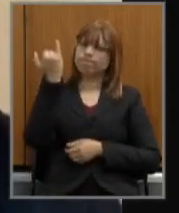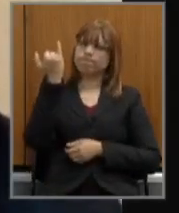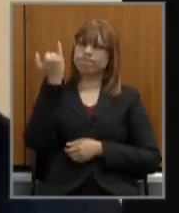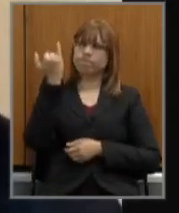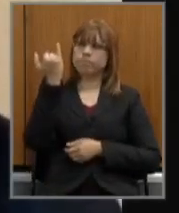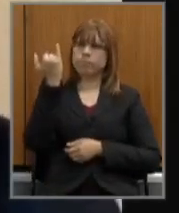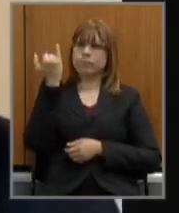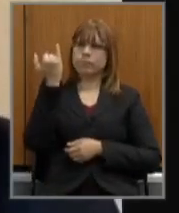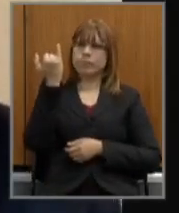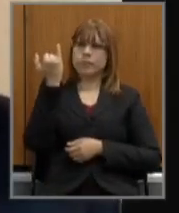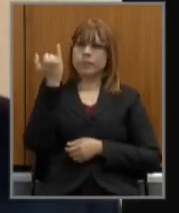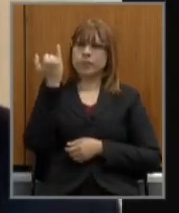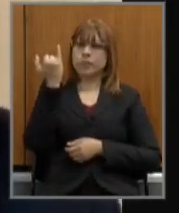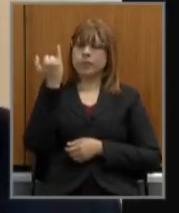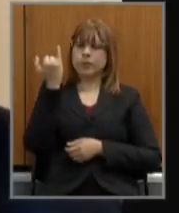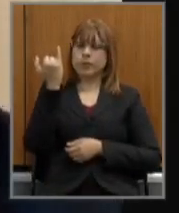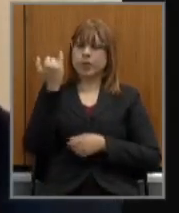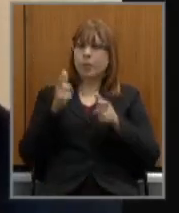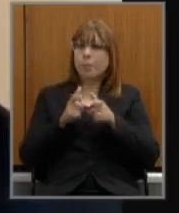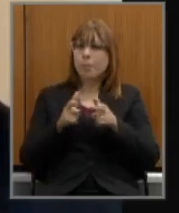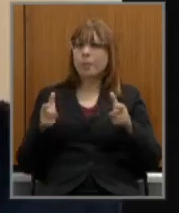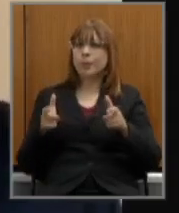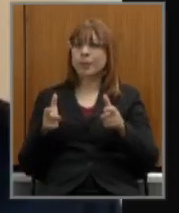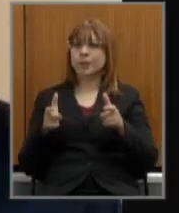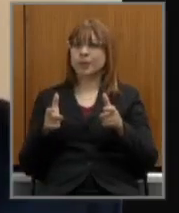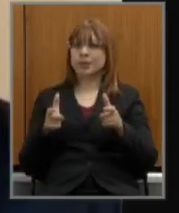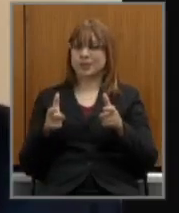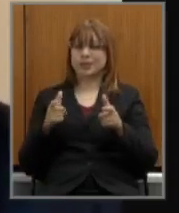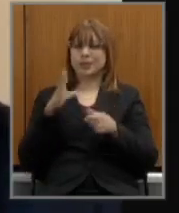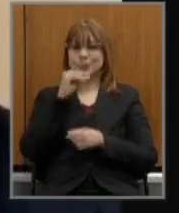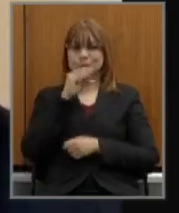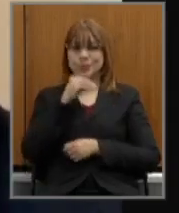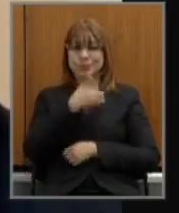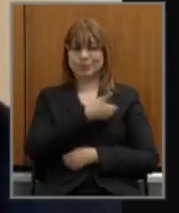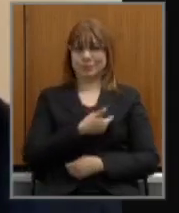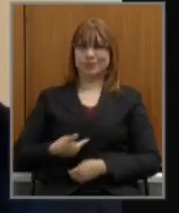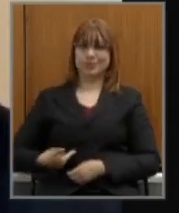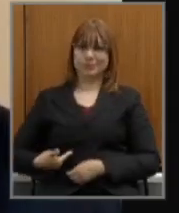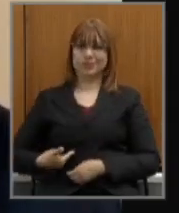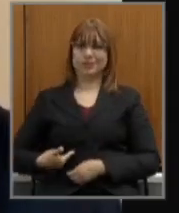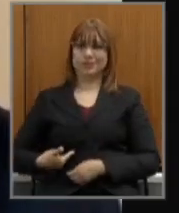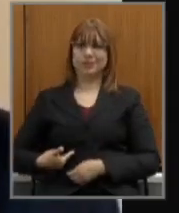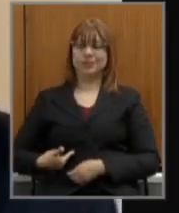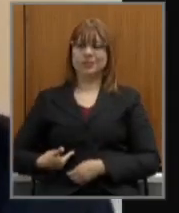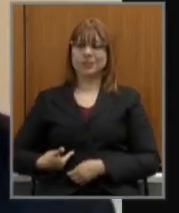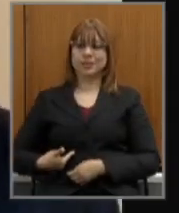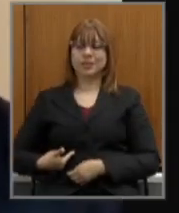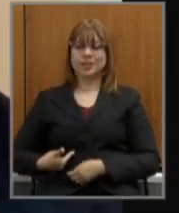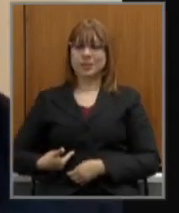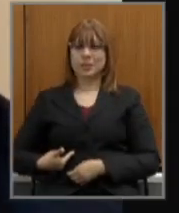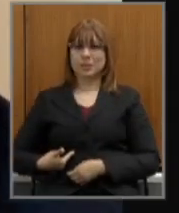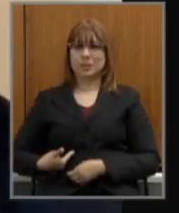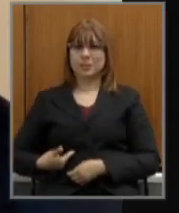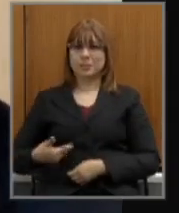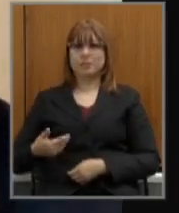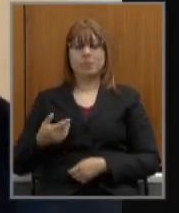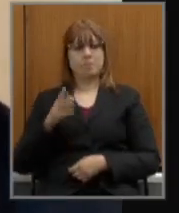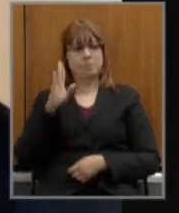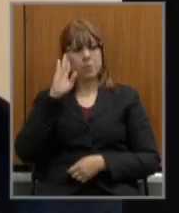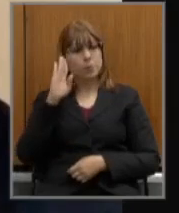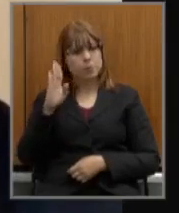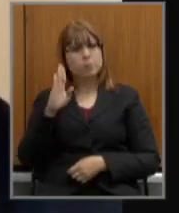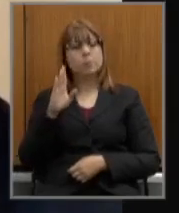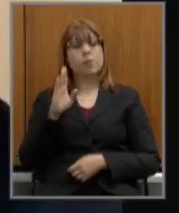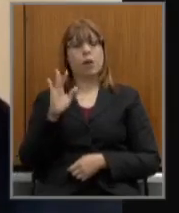atende a grande maioria dos nossos servidores ela hoje está muito mais hipertrofiada na área da saúde do